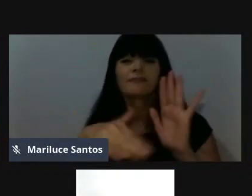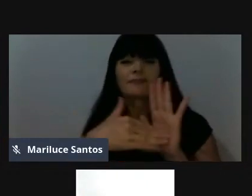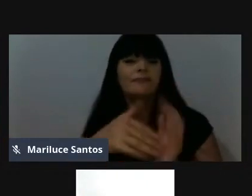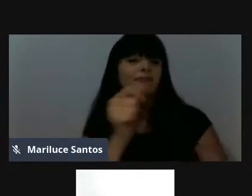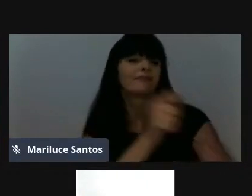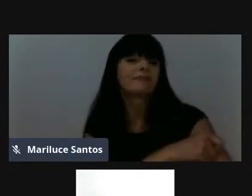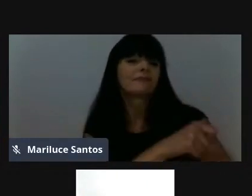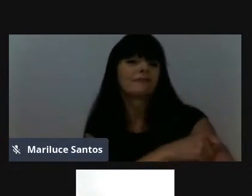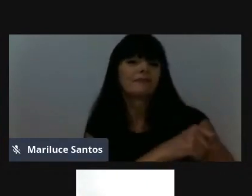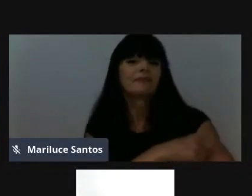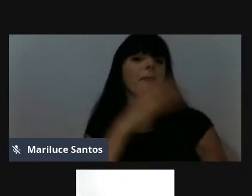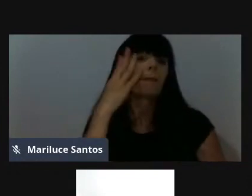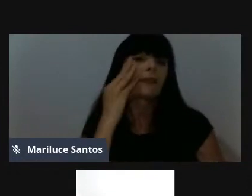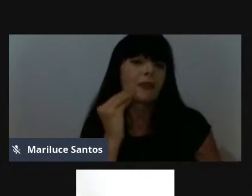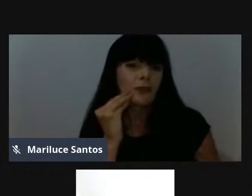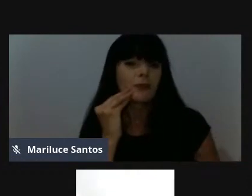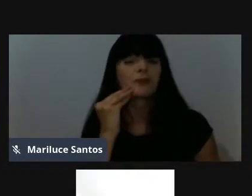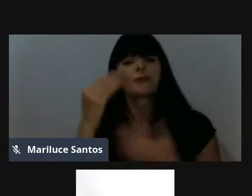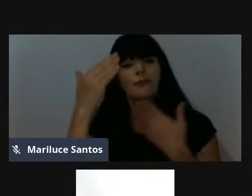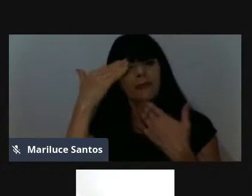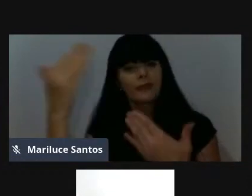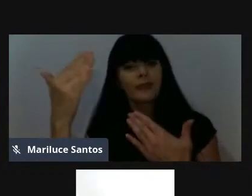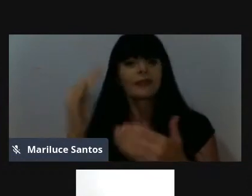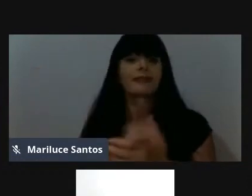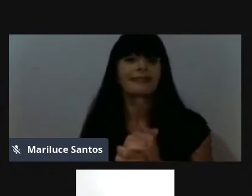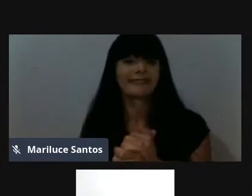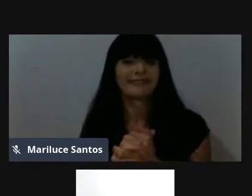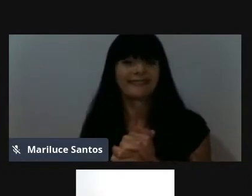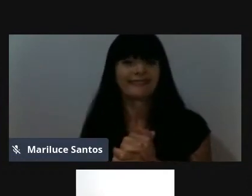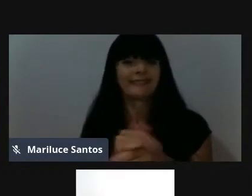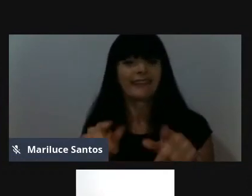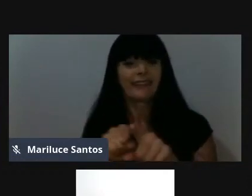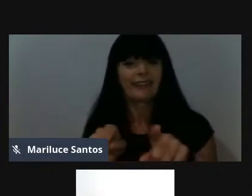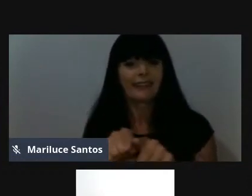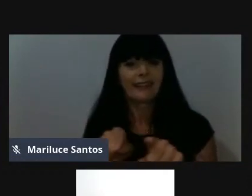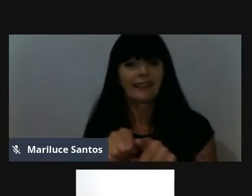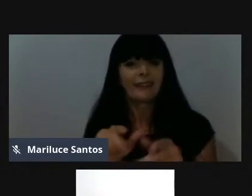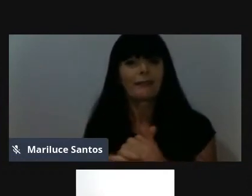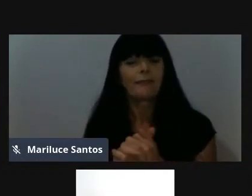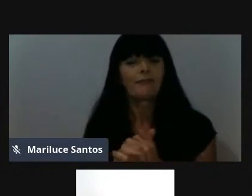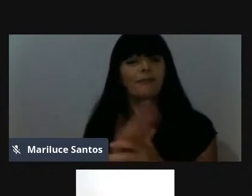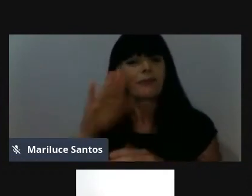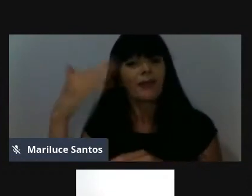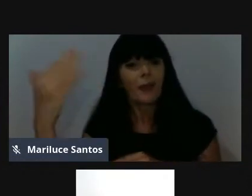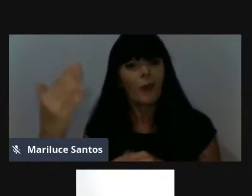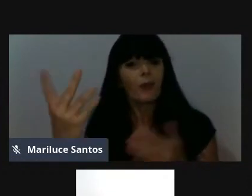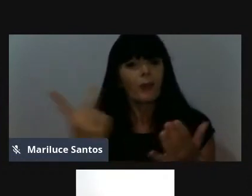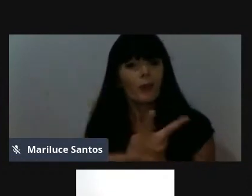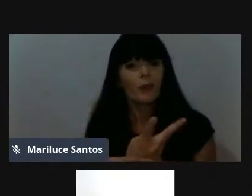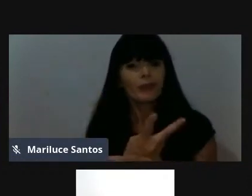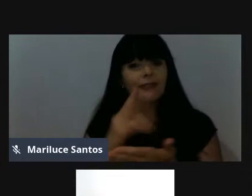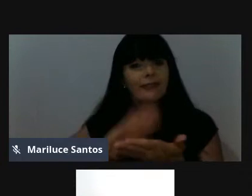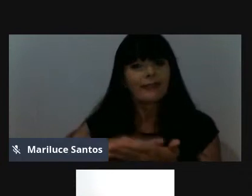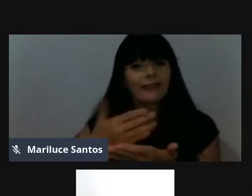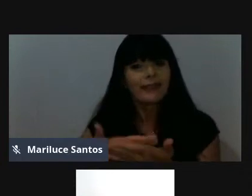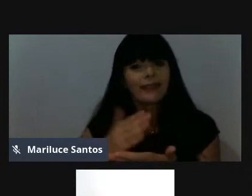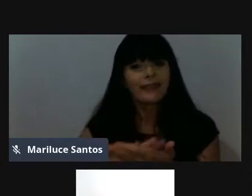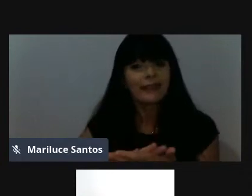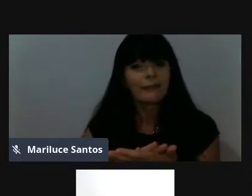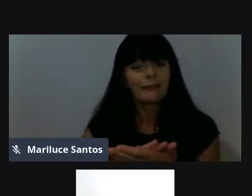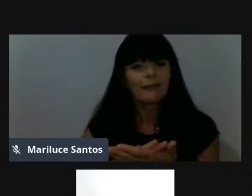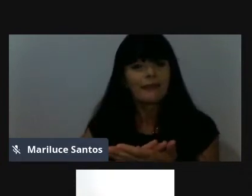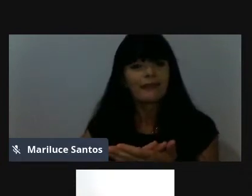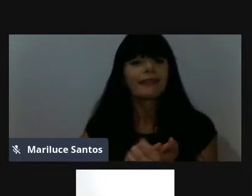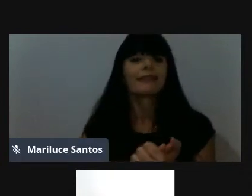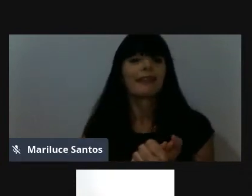Samara, Mariluce, eu tô notando ali que a Mariluce também, Natália, normalmente, quando acontecem essas tradições, é, costumava haver um